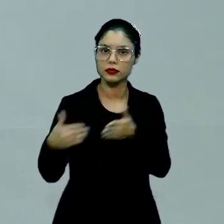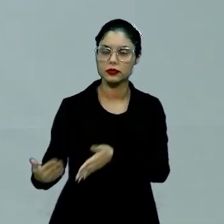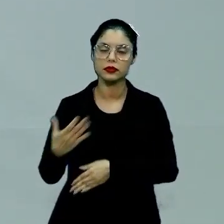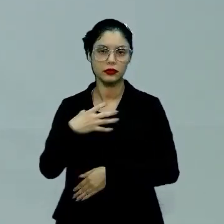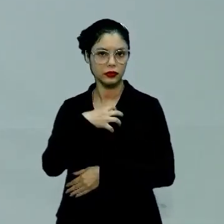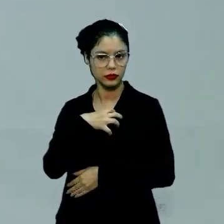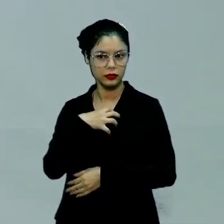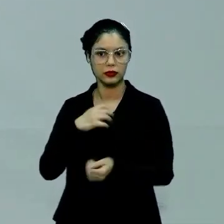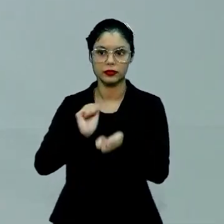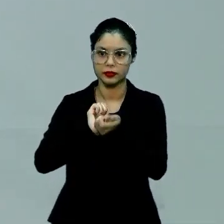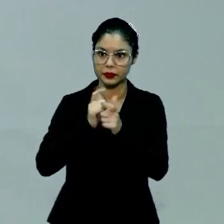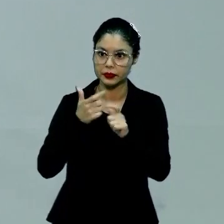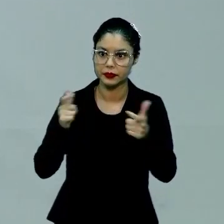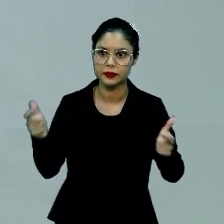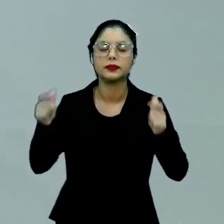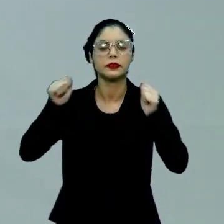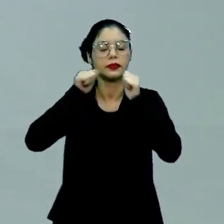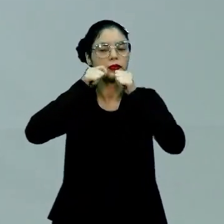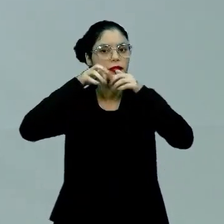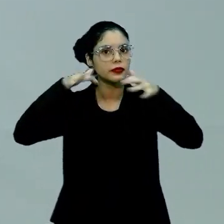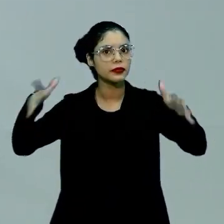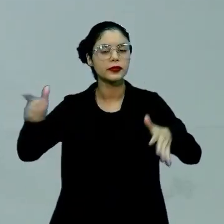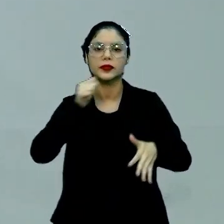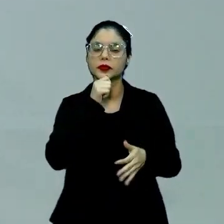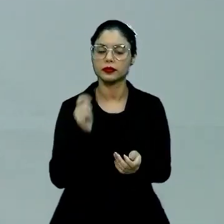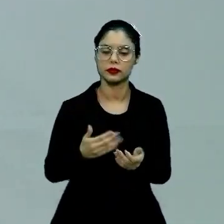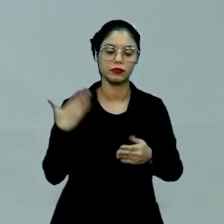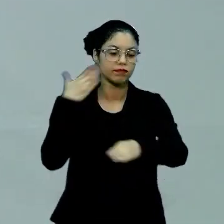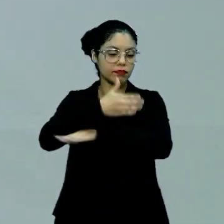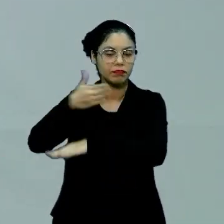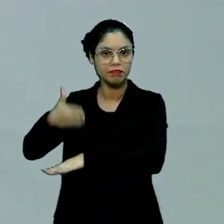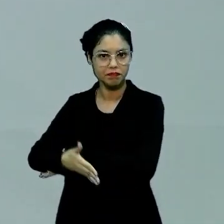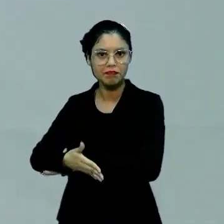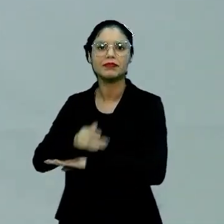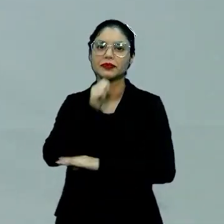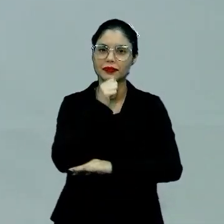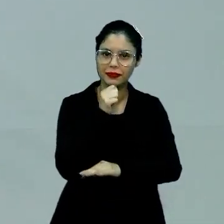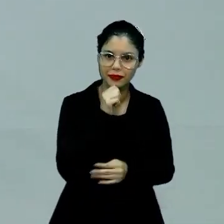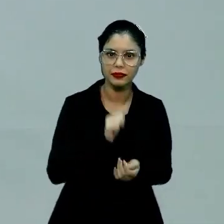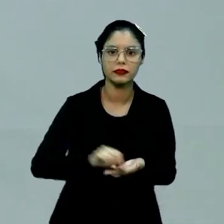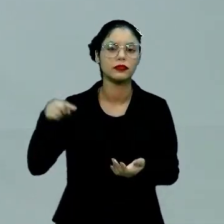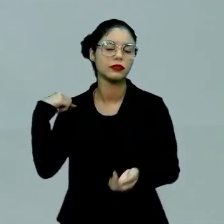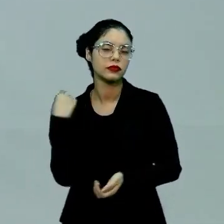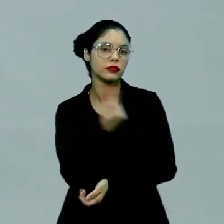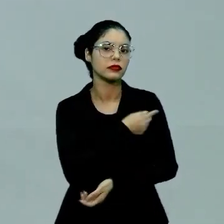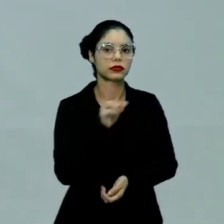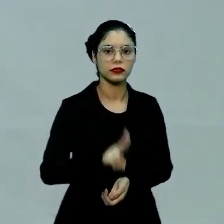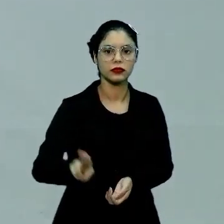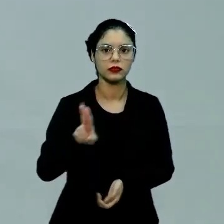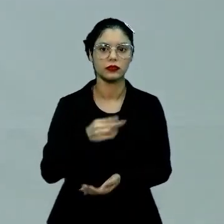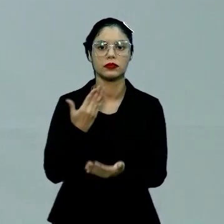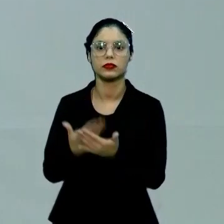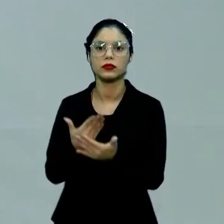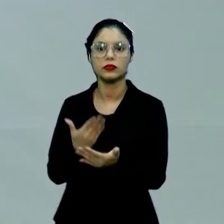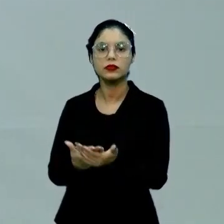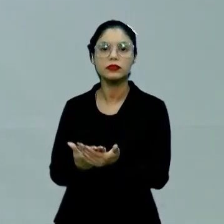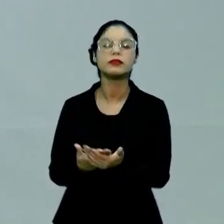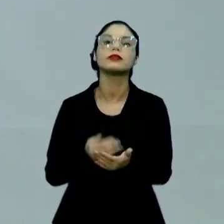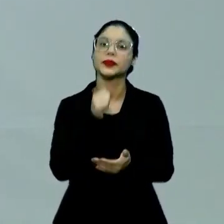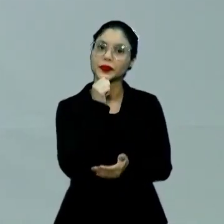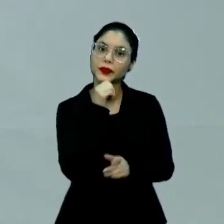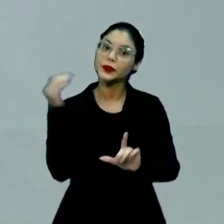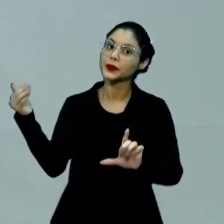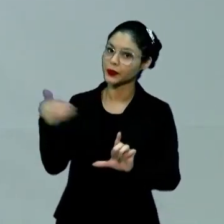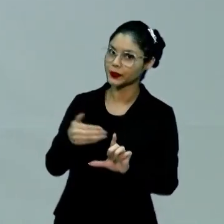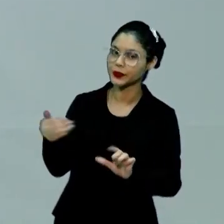em que eu amplio as possibilidades de acesso, essa ferramenta que nós estamos utilizando para ter essa aula, é um mecanismo de